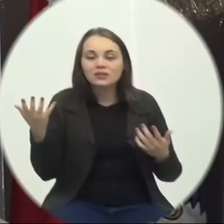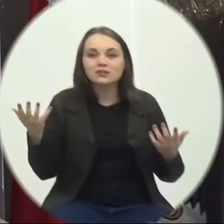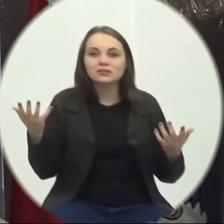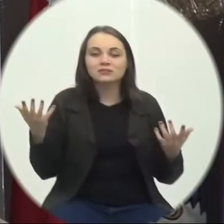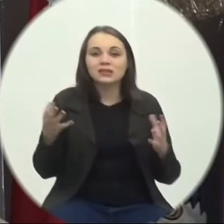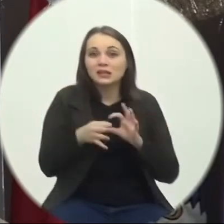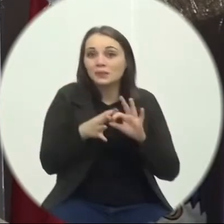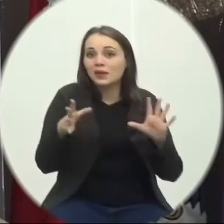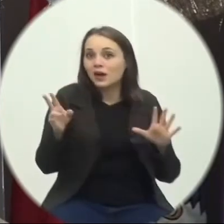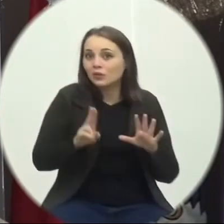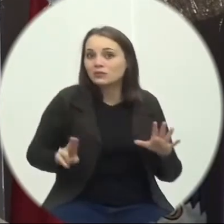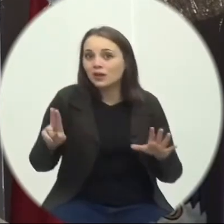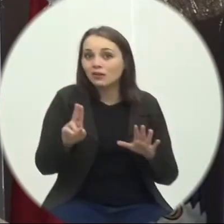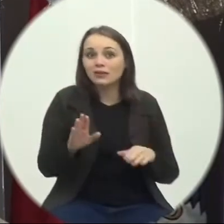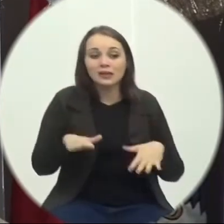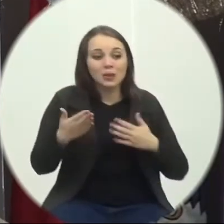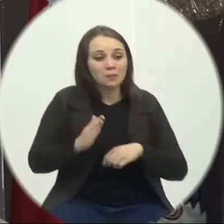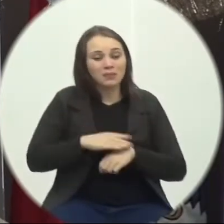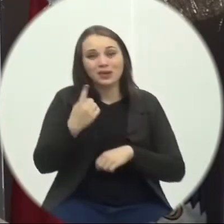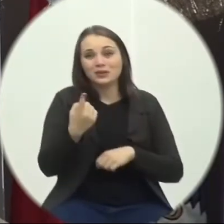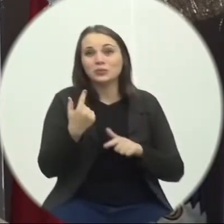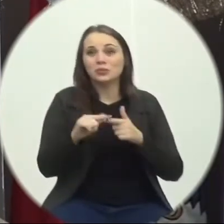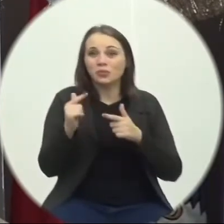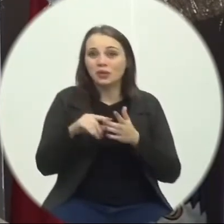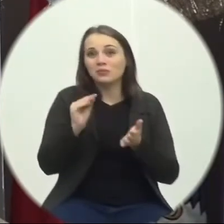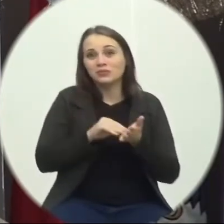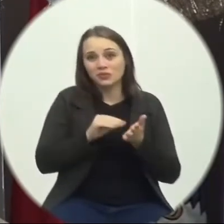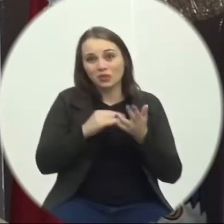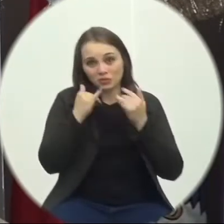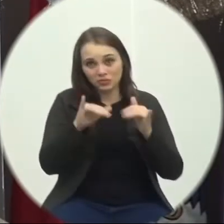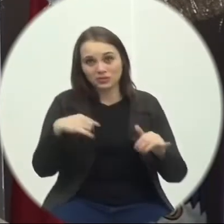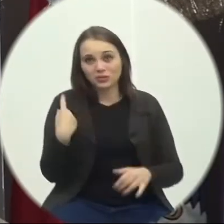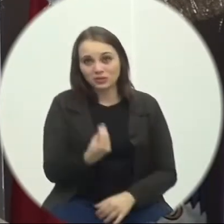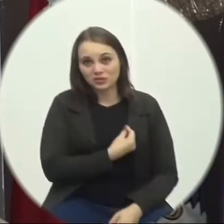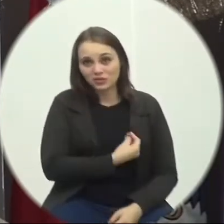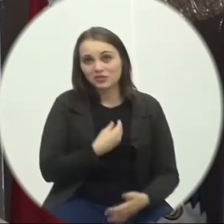Mais uma crise De desinformação Que nós estamos Vivendo